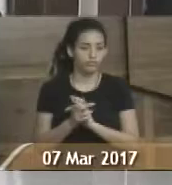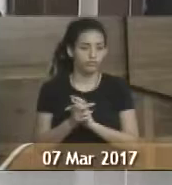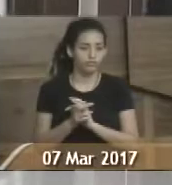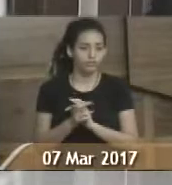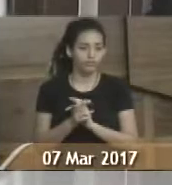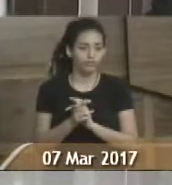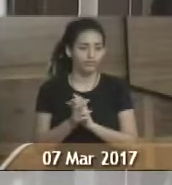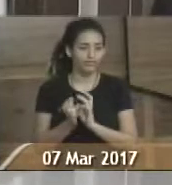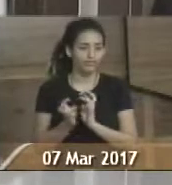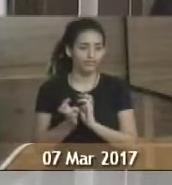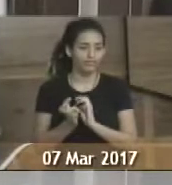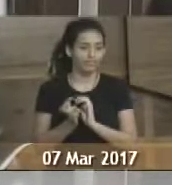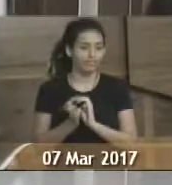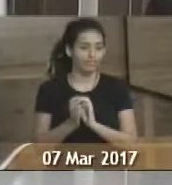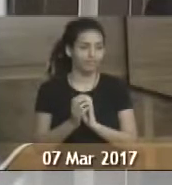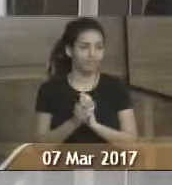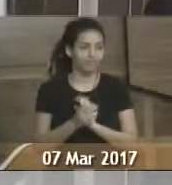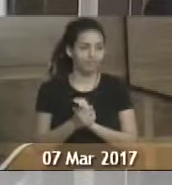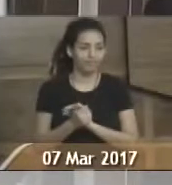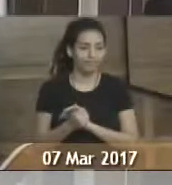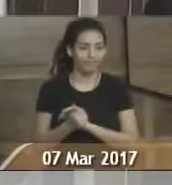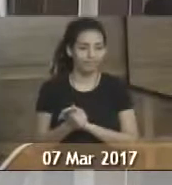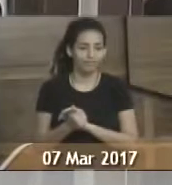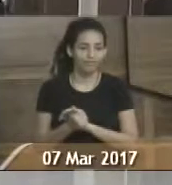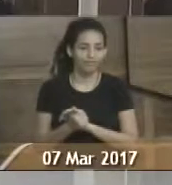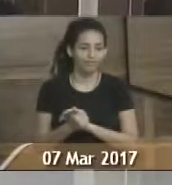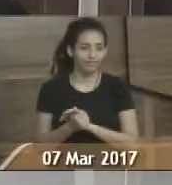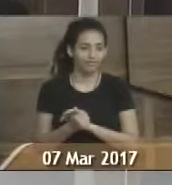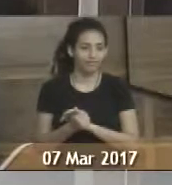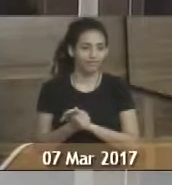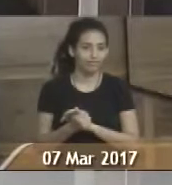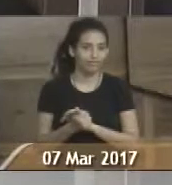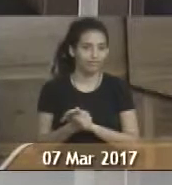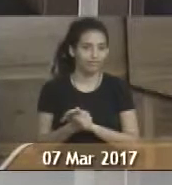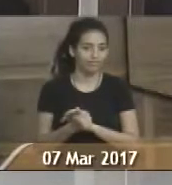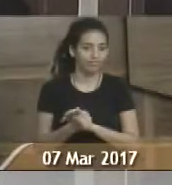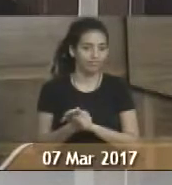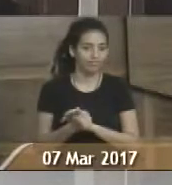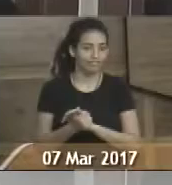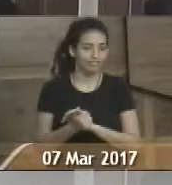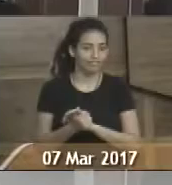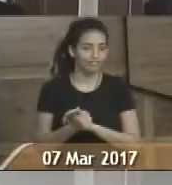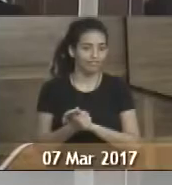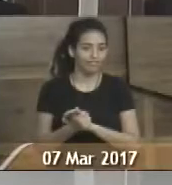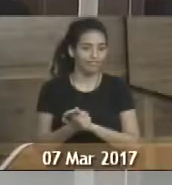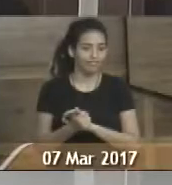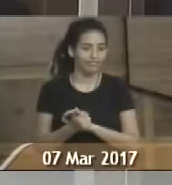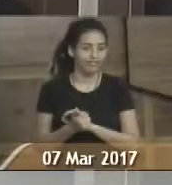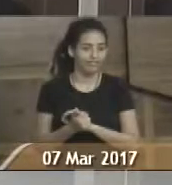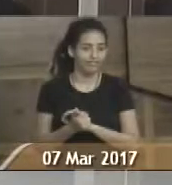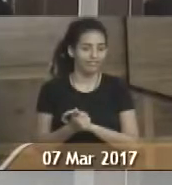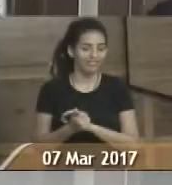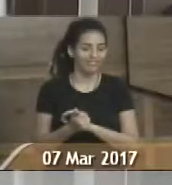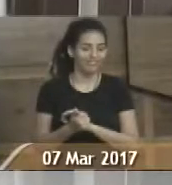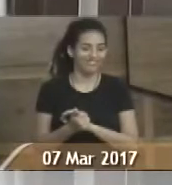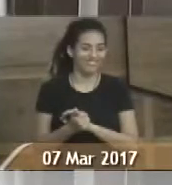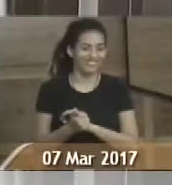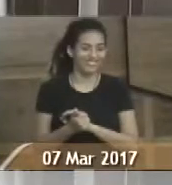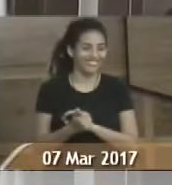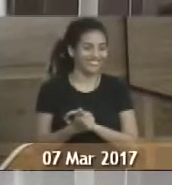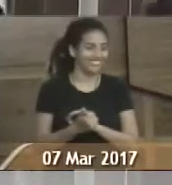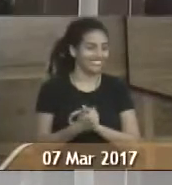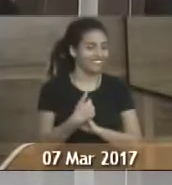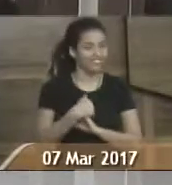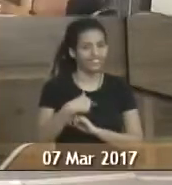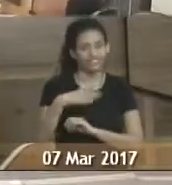mas são colocações importantes. Em primeiro lugar, queria que o vereador Aline estivesse aqui ainda. Por favor, uma parte para a Luciana. rapidinho, é porque